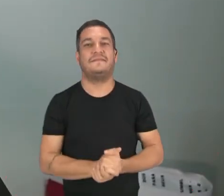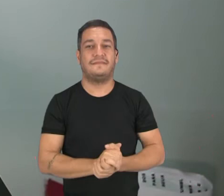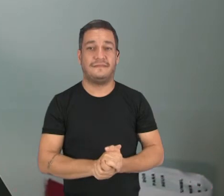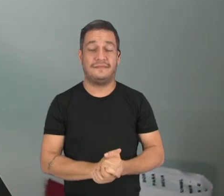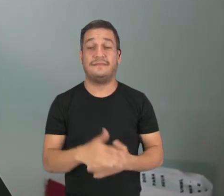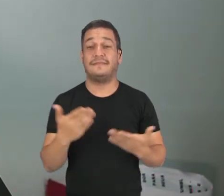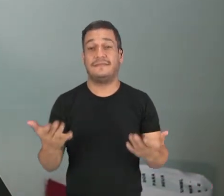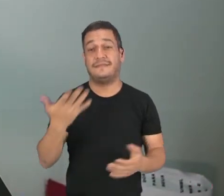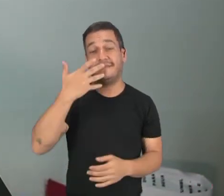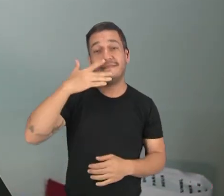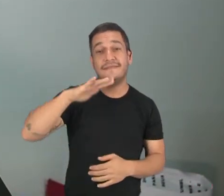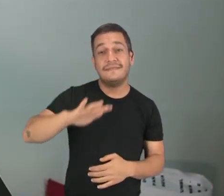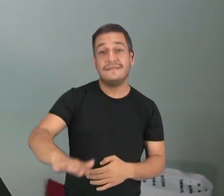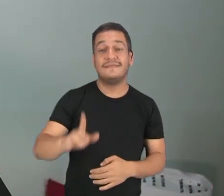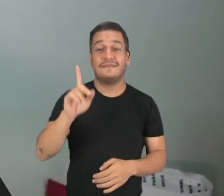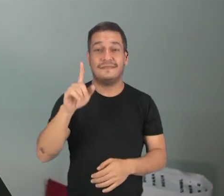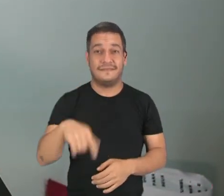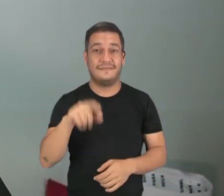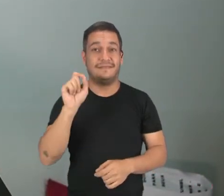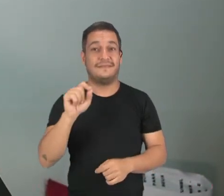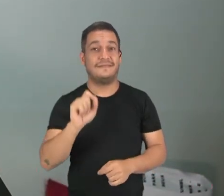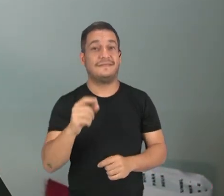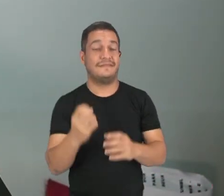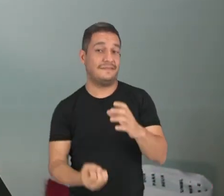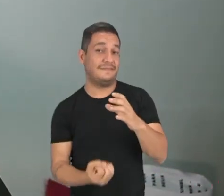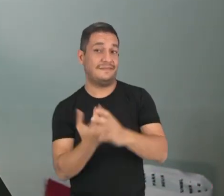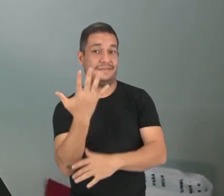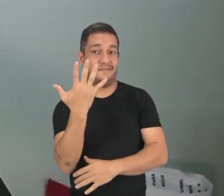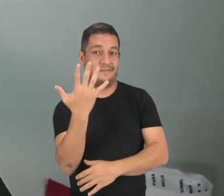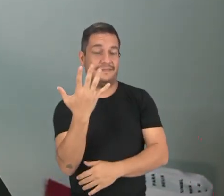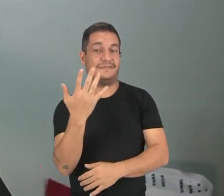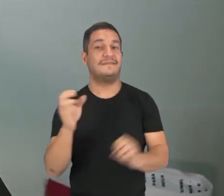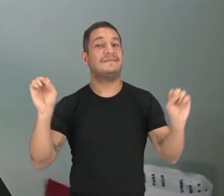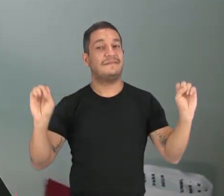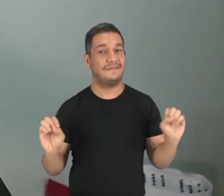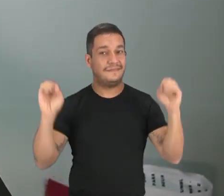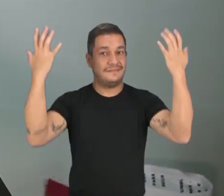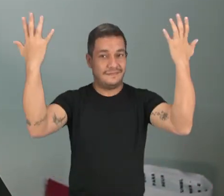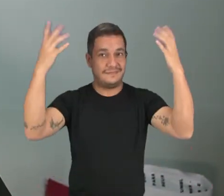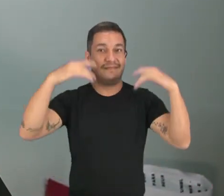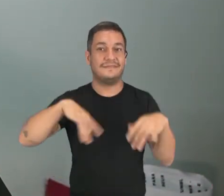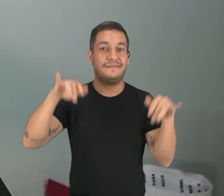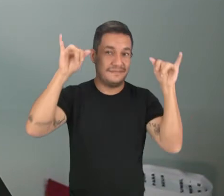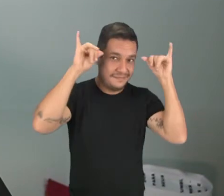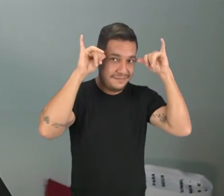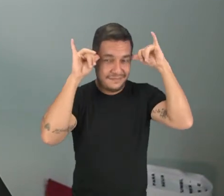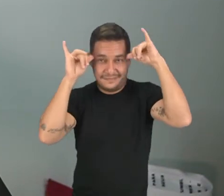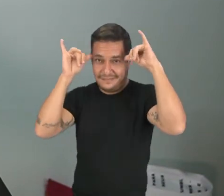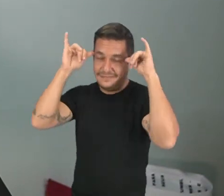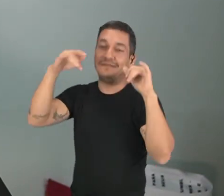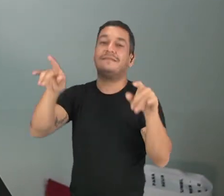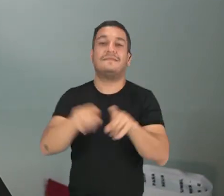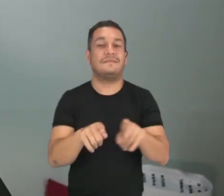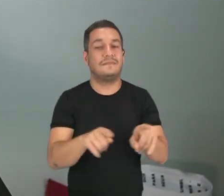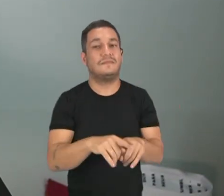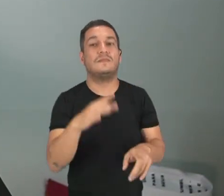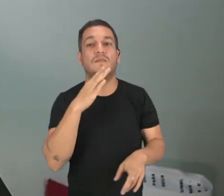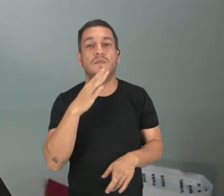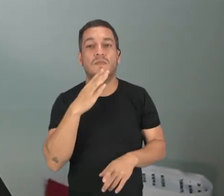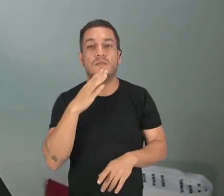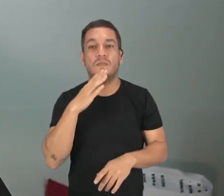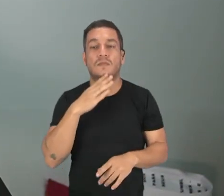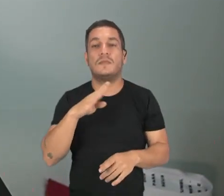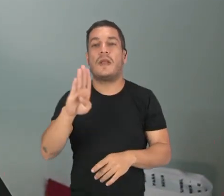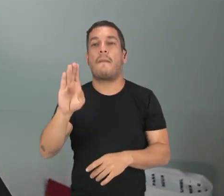Então, crianças, essa é a origem da festa de Bumba Meu Boi, que também é conhecida como o boi